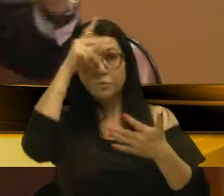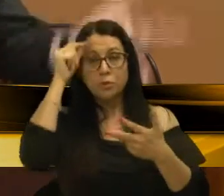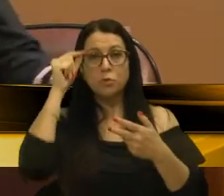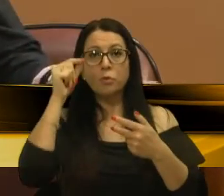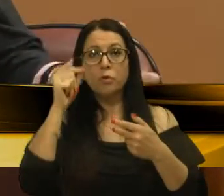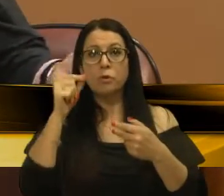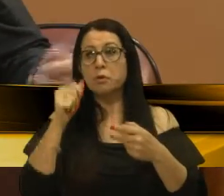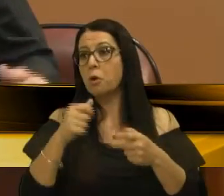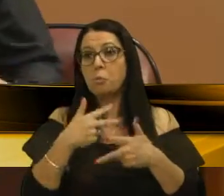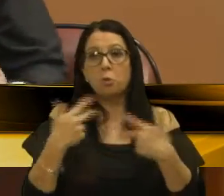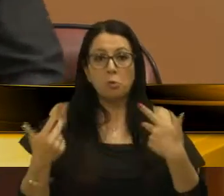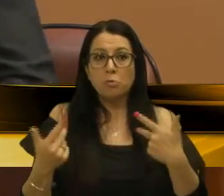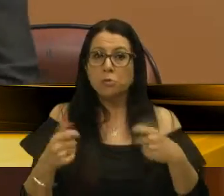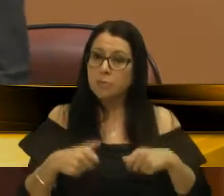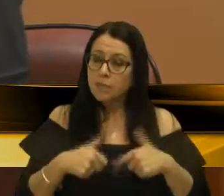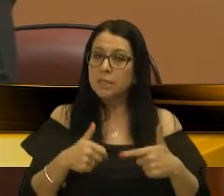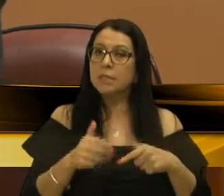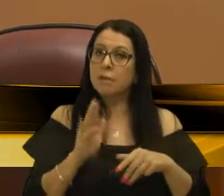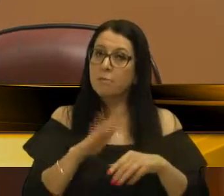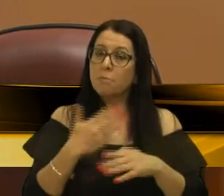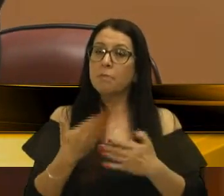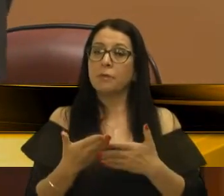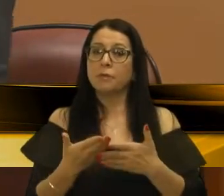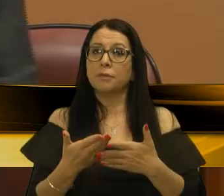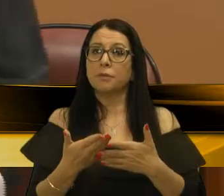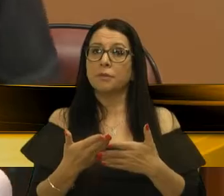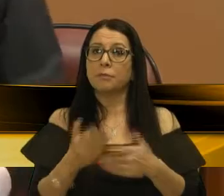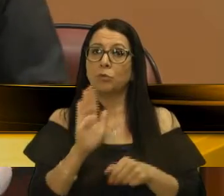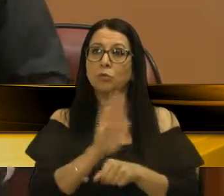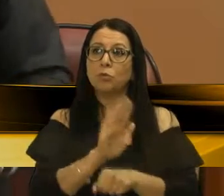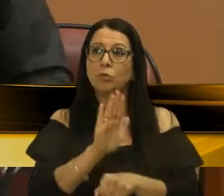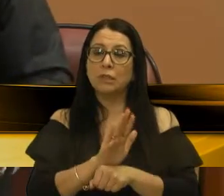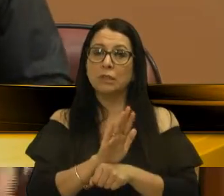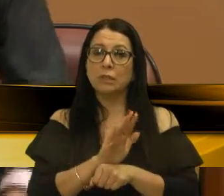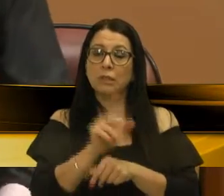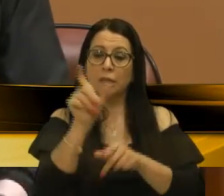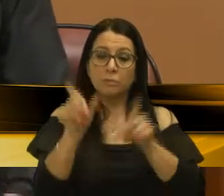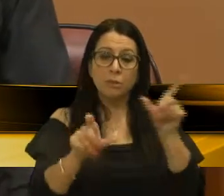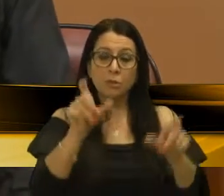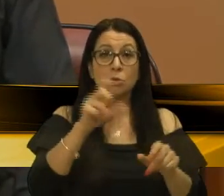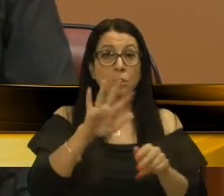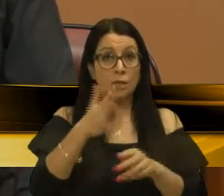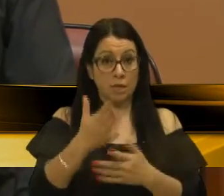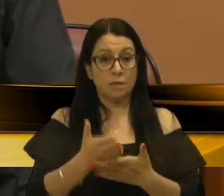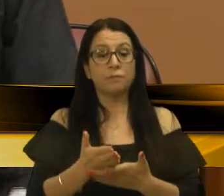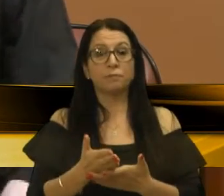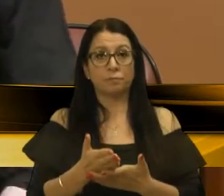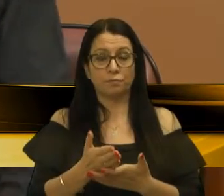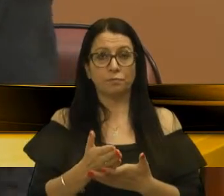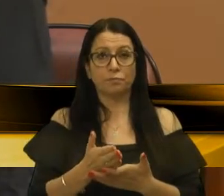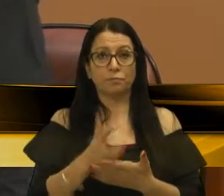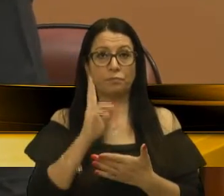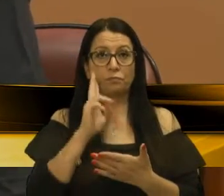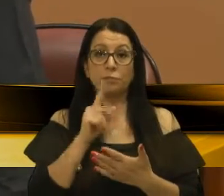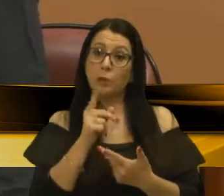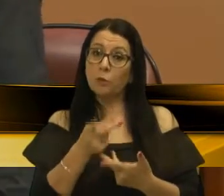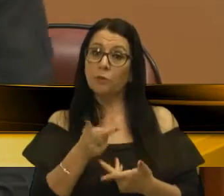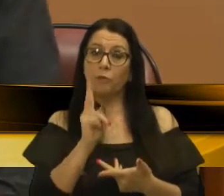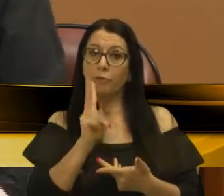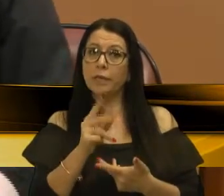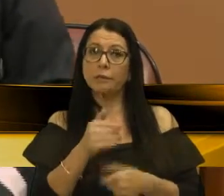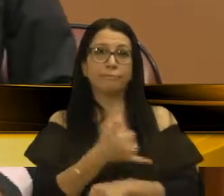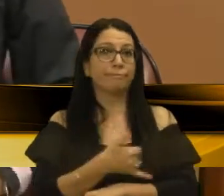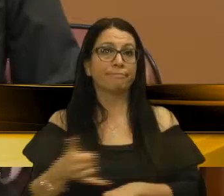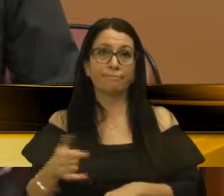uma ação cada vez mais contribuindo por essas pessoas que muitas vezes, quando se deparam, é tarde